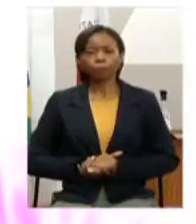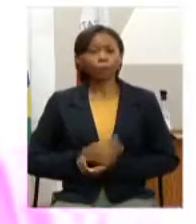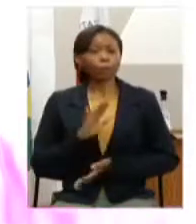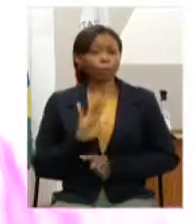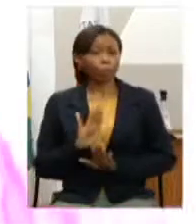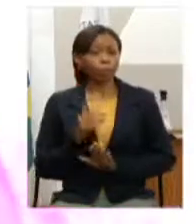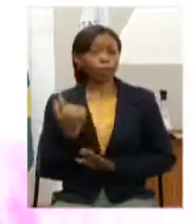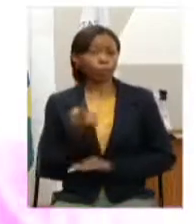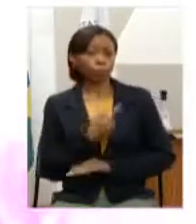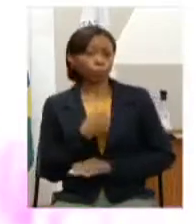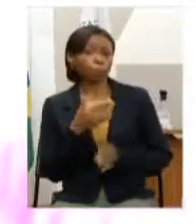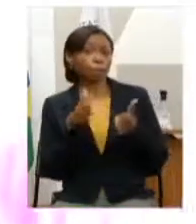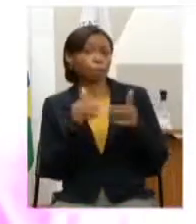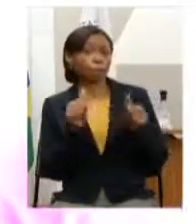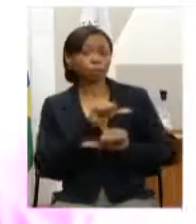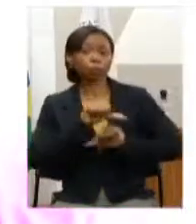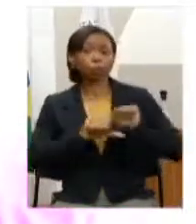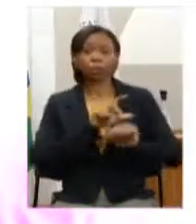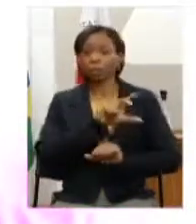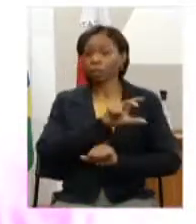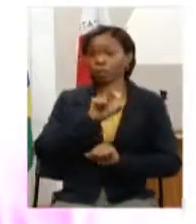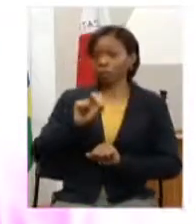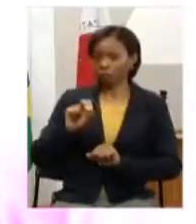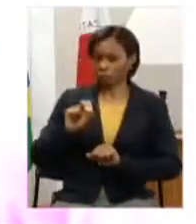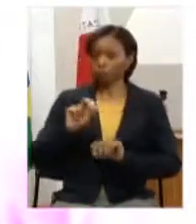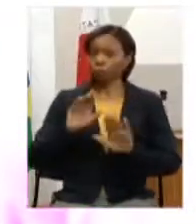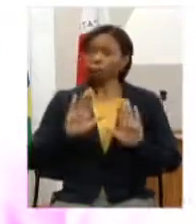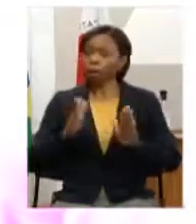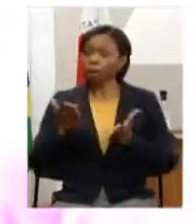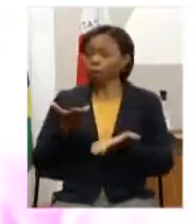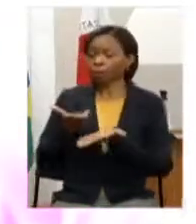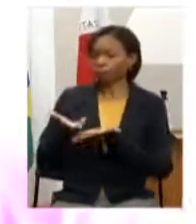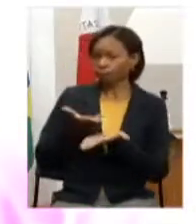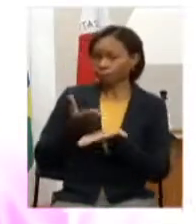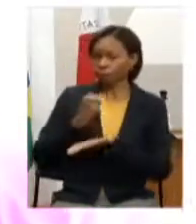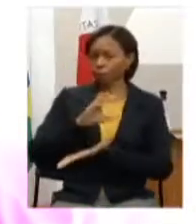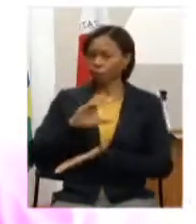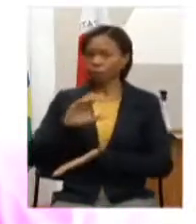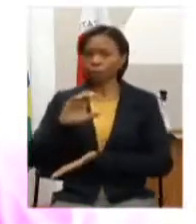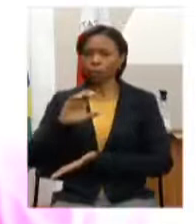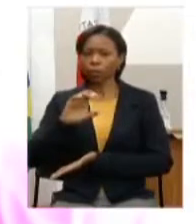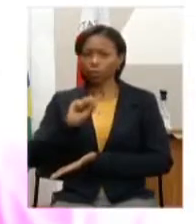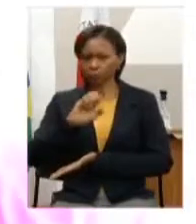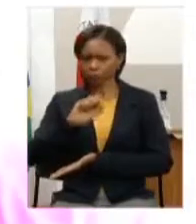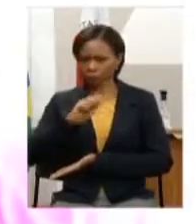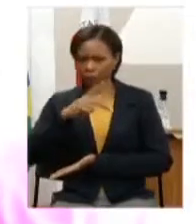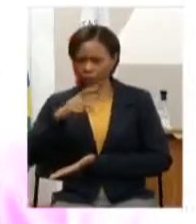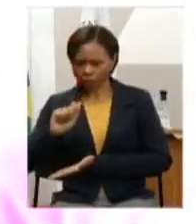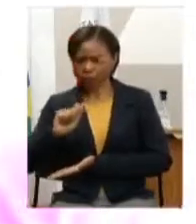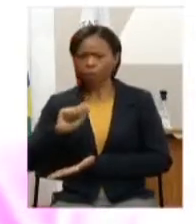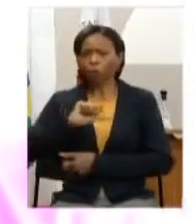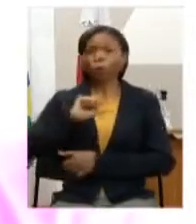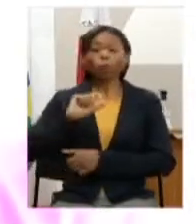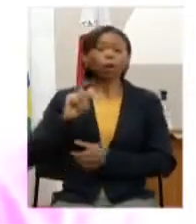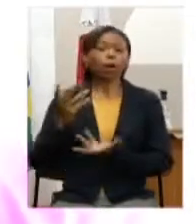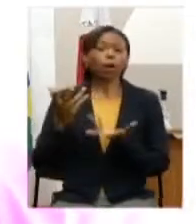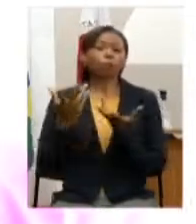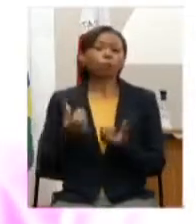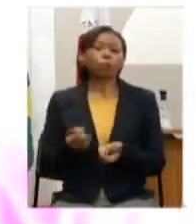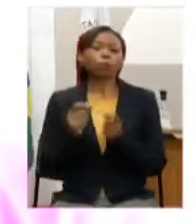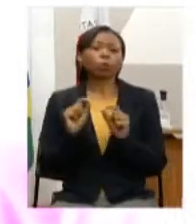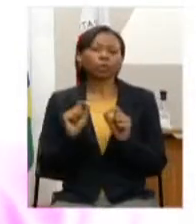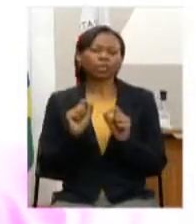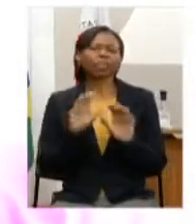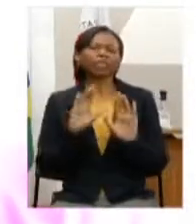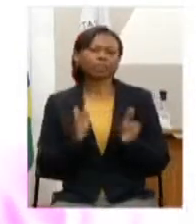pediu essa alteração de 500 mas nesse diálogo com a CEAPA convencionou-se tendo em vista toda a